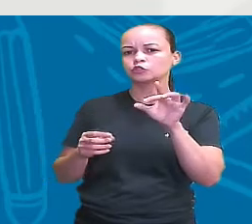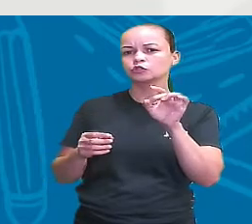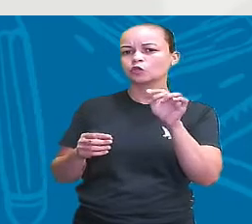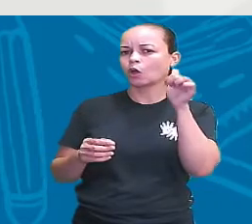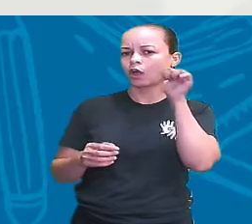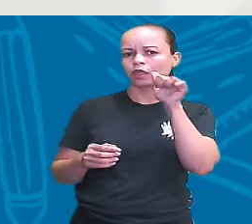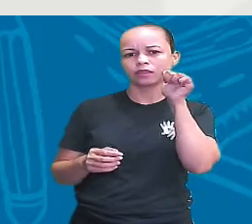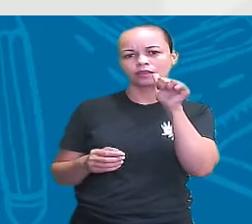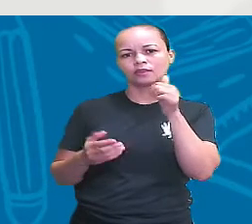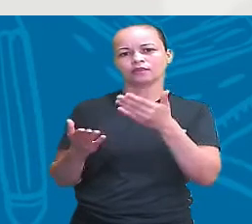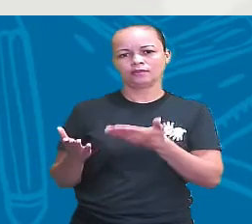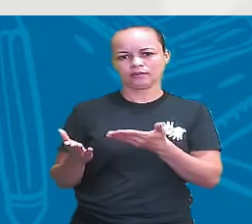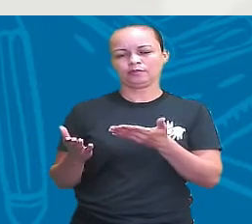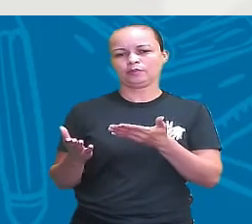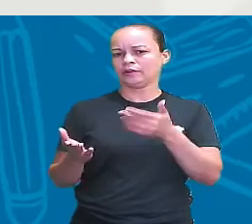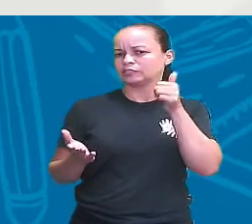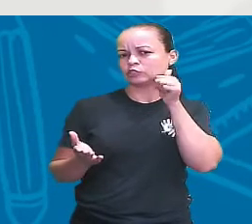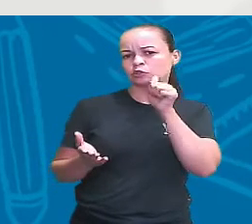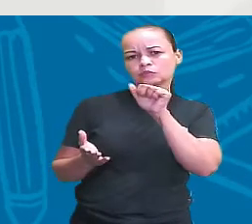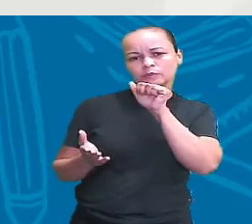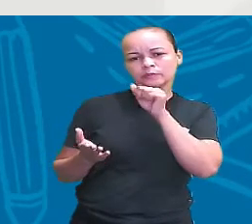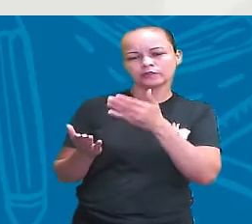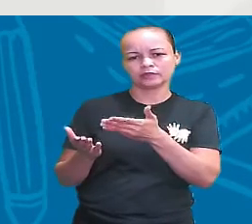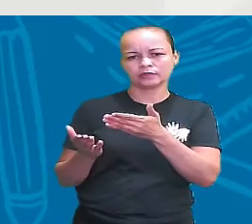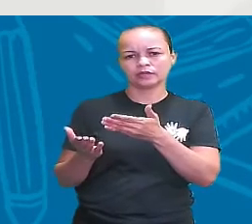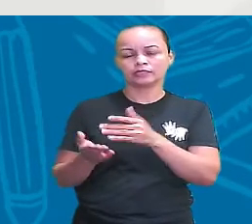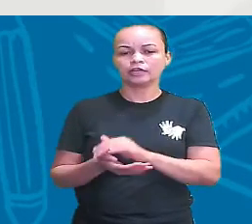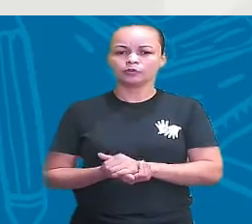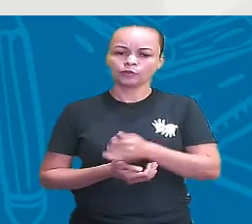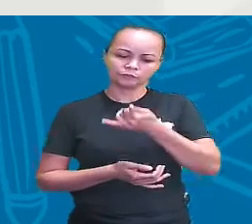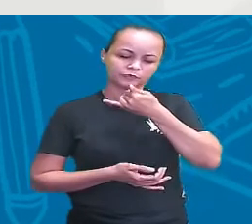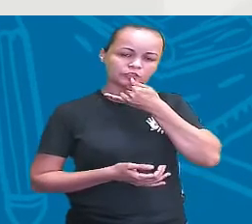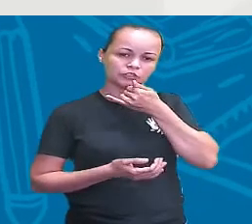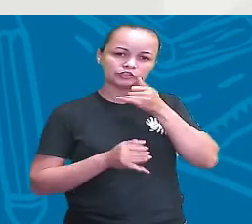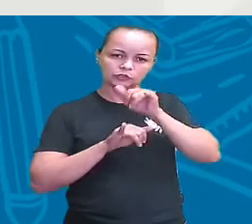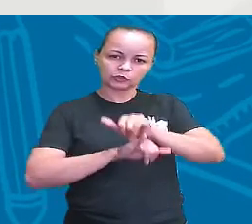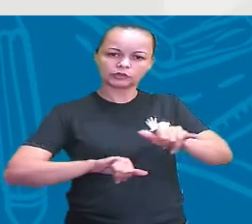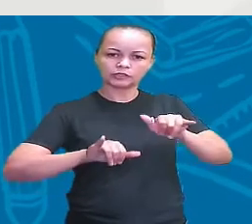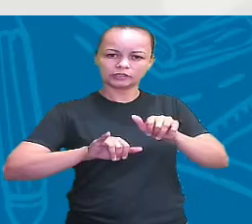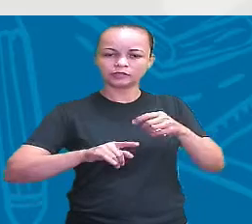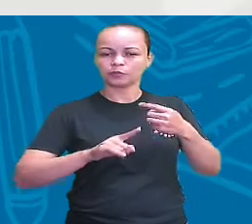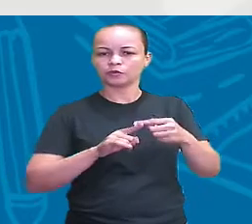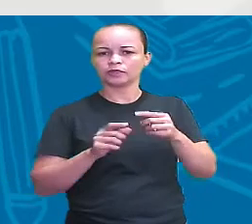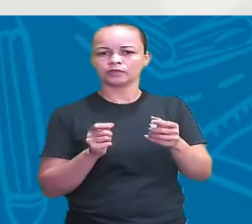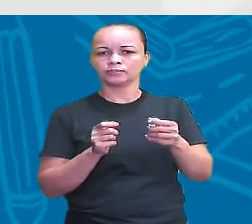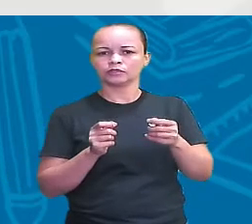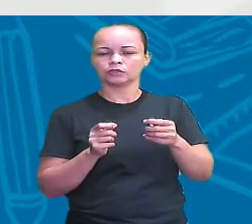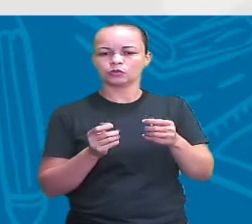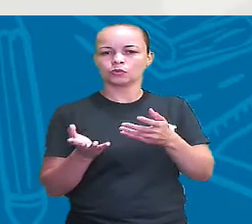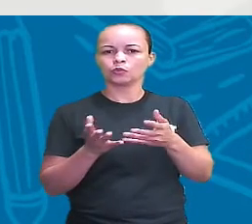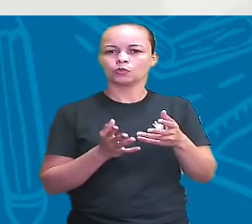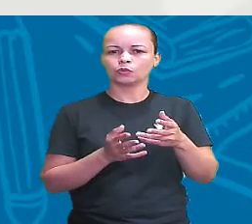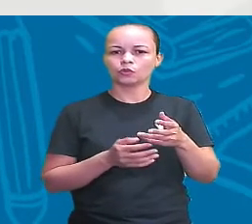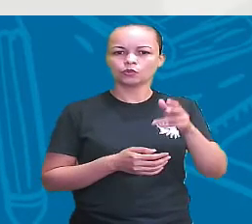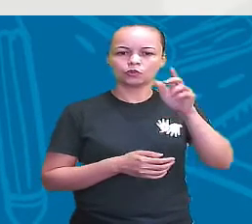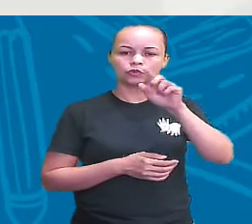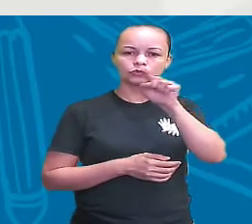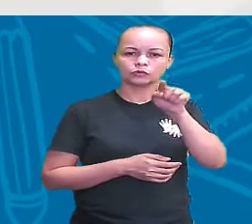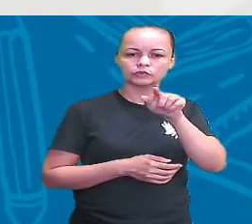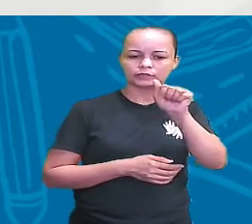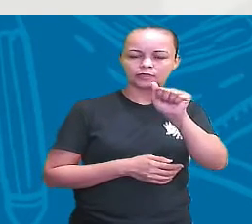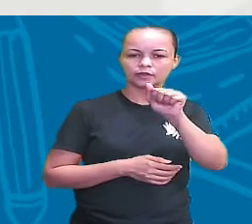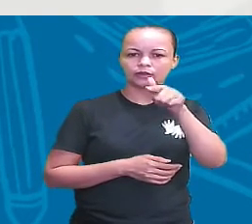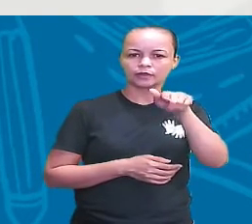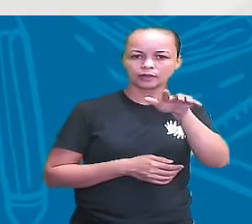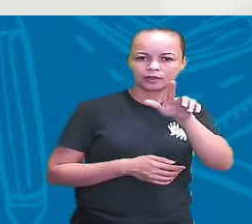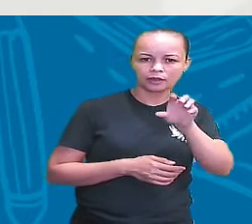E aí, eu tenho uma triste notícia para dar para algumas pessoas que podem sim ficar tristes. Zangão não tem pai. É isso mesmo